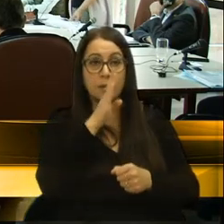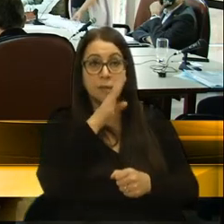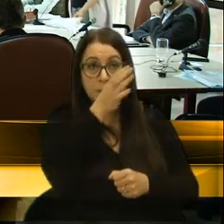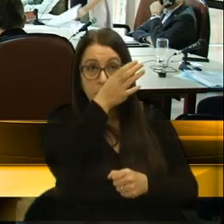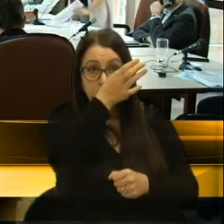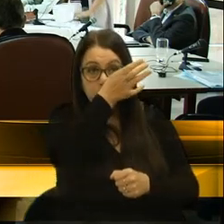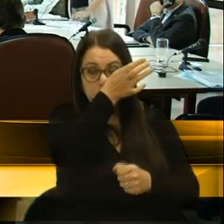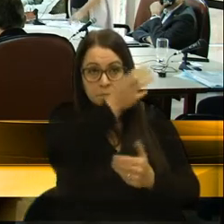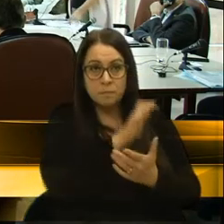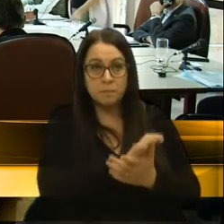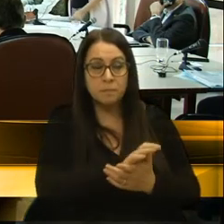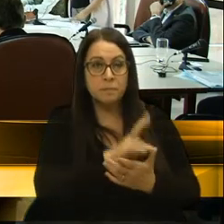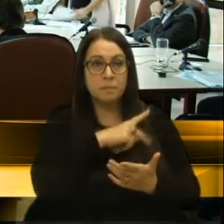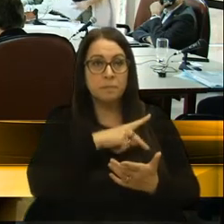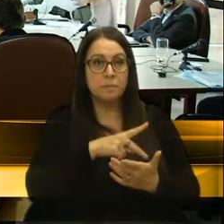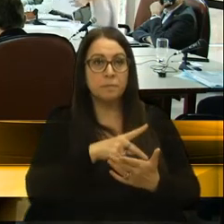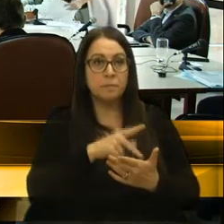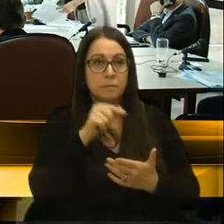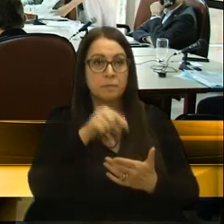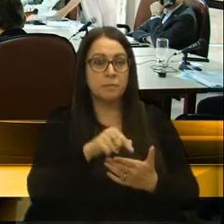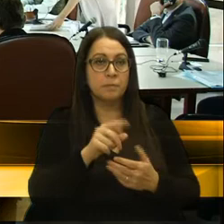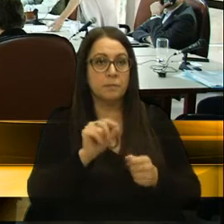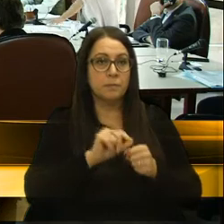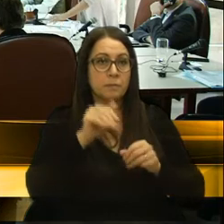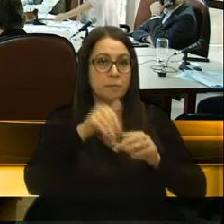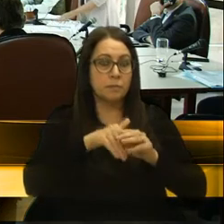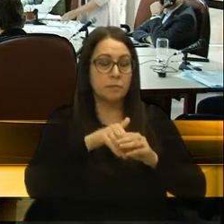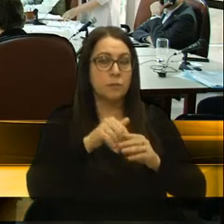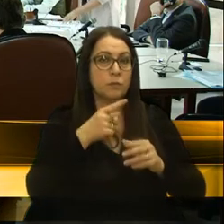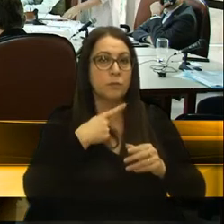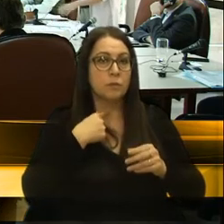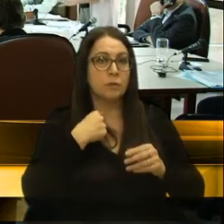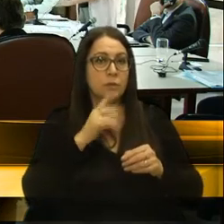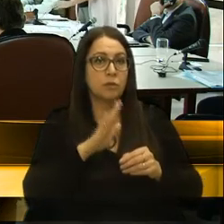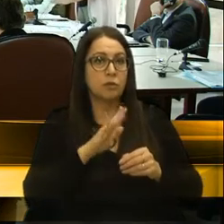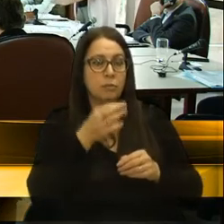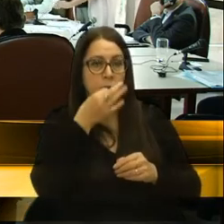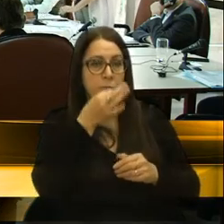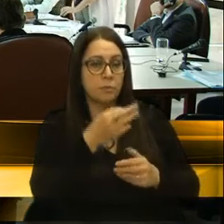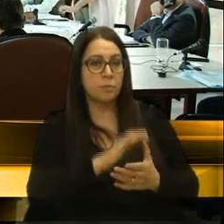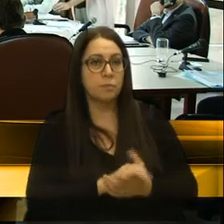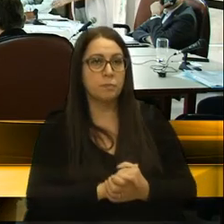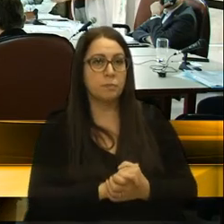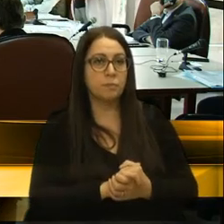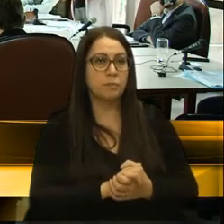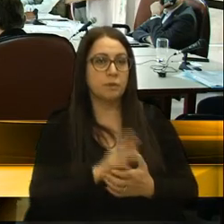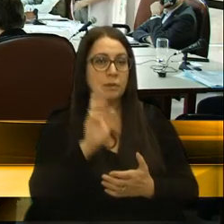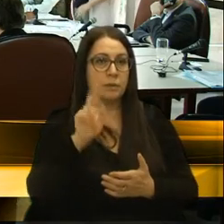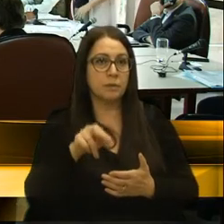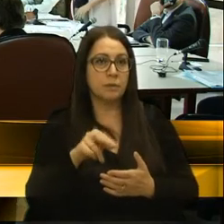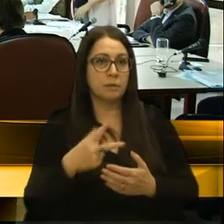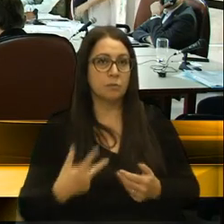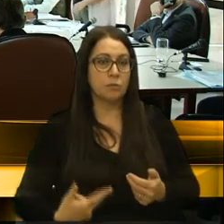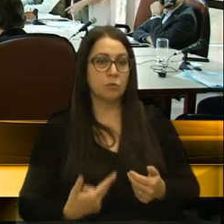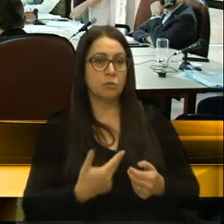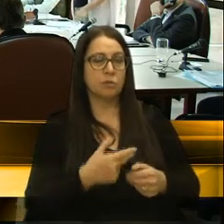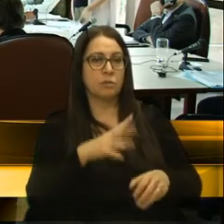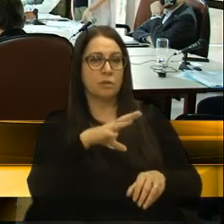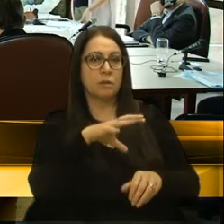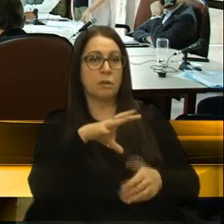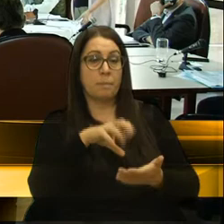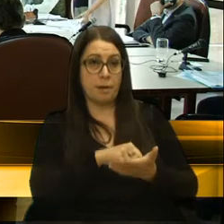possivelmente, presidente, eu não vou estar aqui para fazer a votação, e eu gostaria só de deixar a minha posição, em razão da minha cirurgia agora marcada.